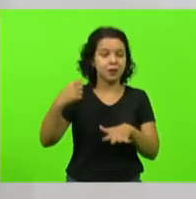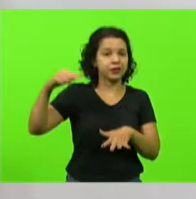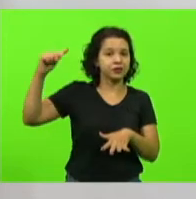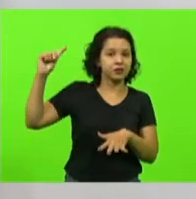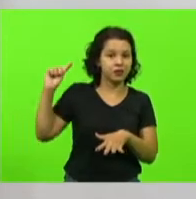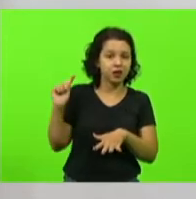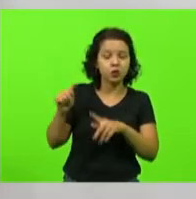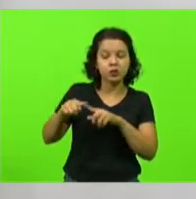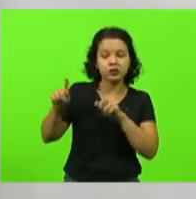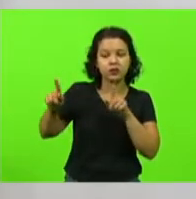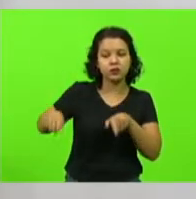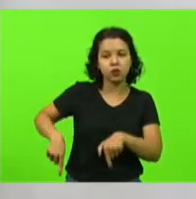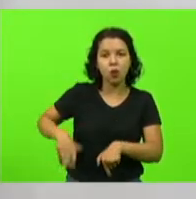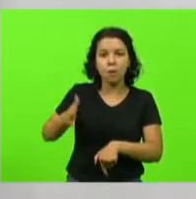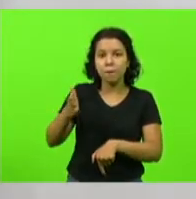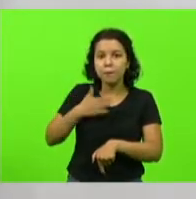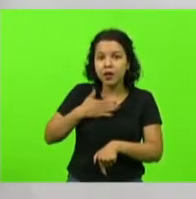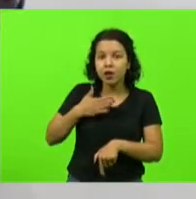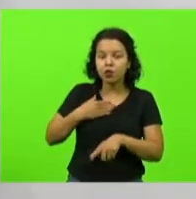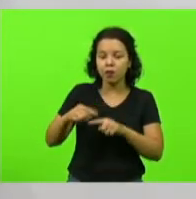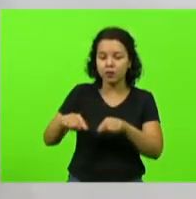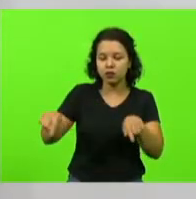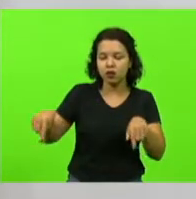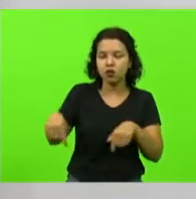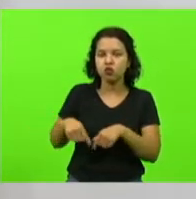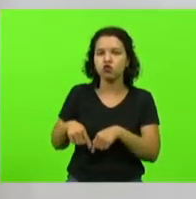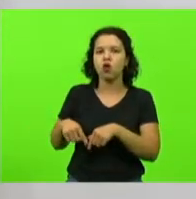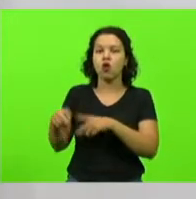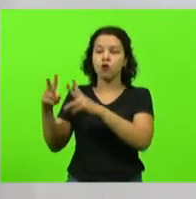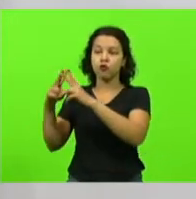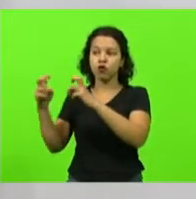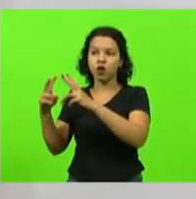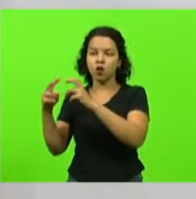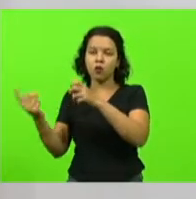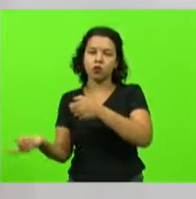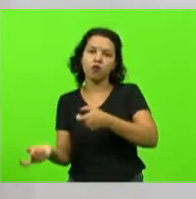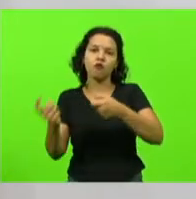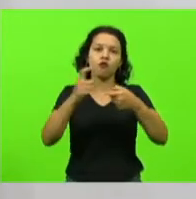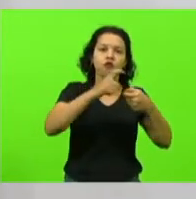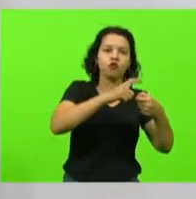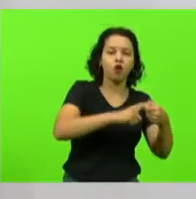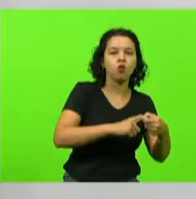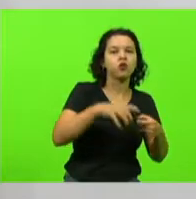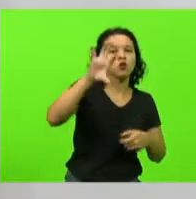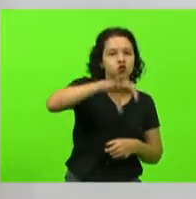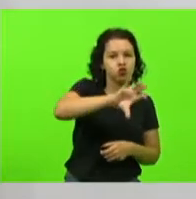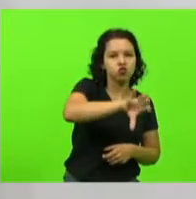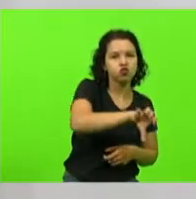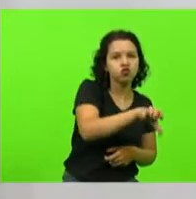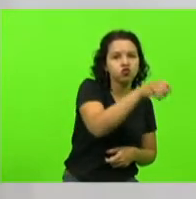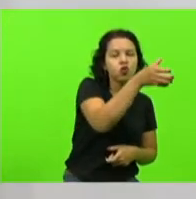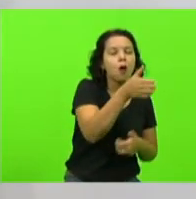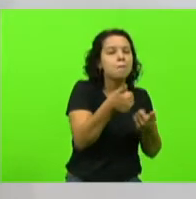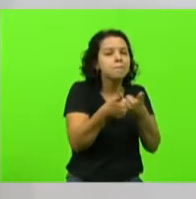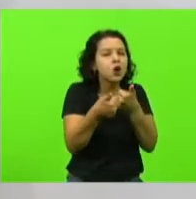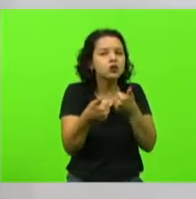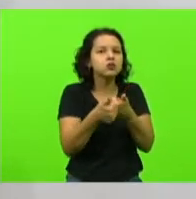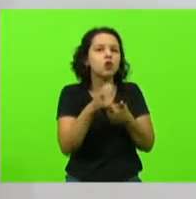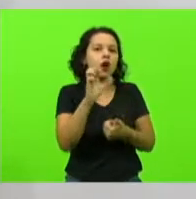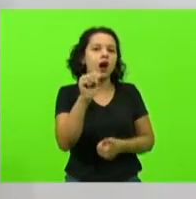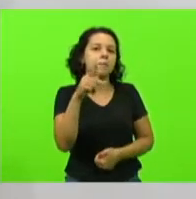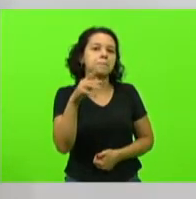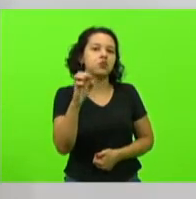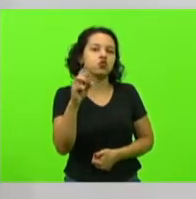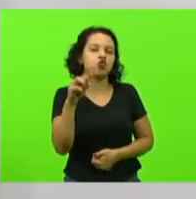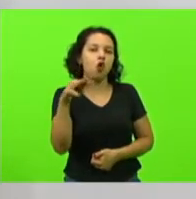gabinete, voltando de Florianópolis a Dionísio Serqueira, próximo à cidade de Campos Novos, já cansado